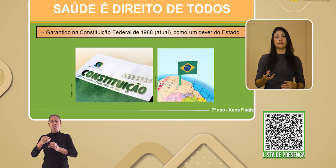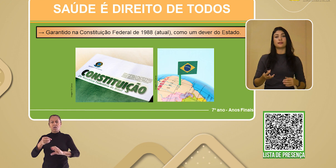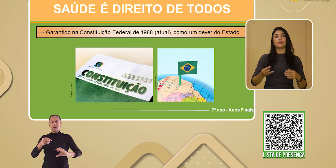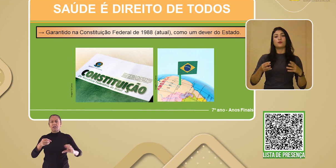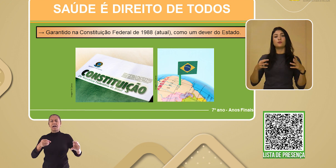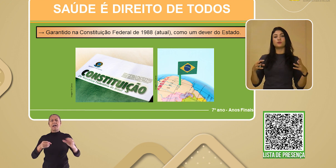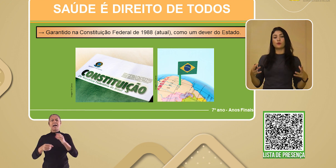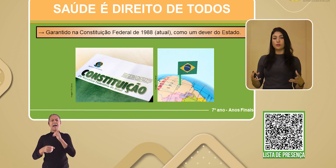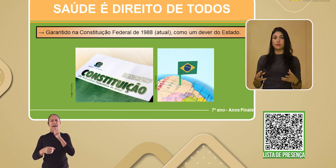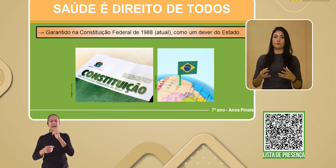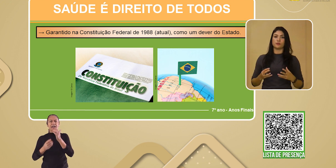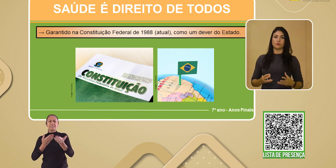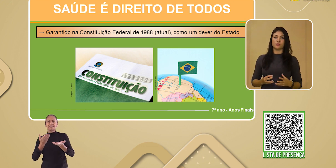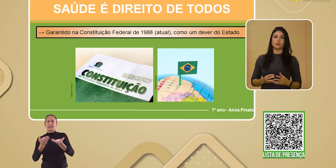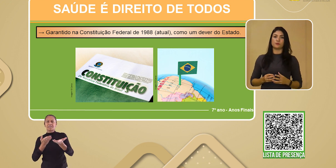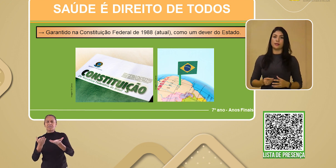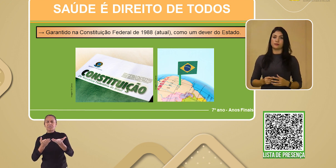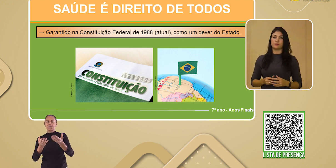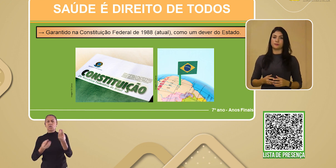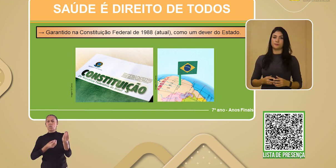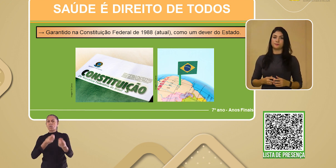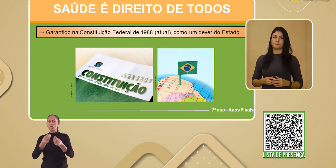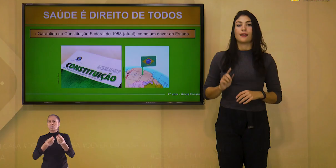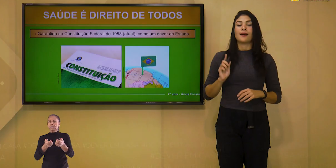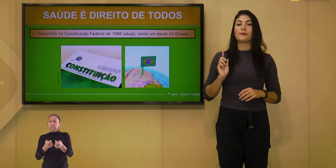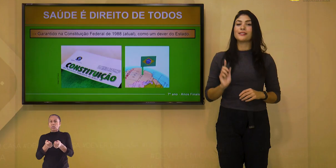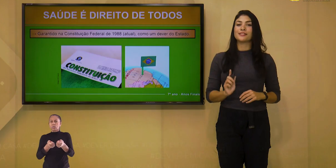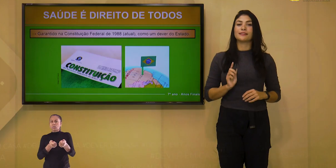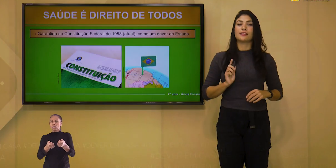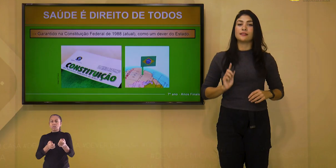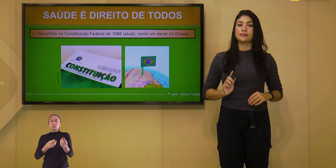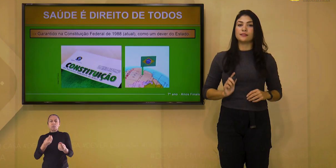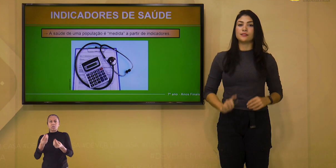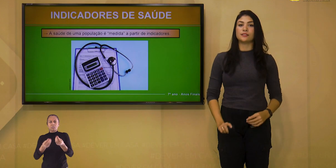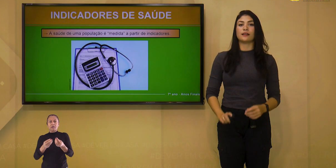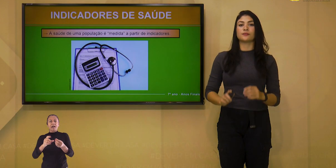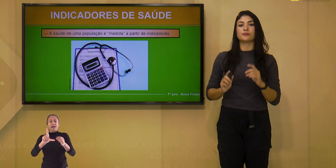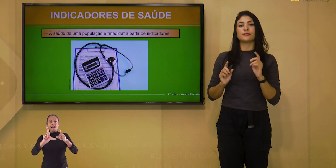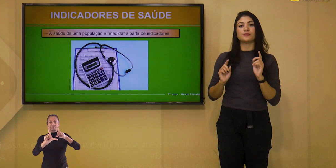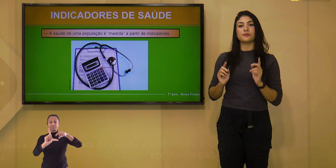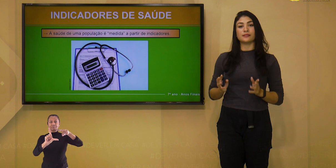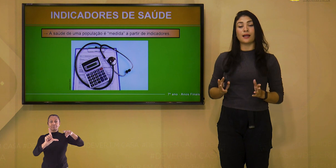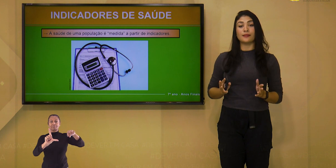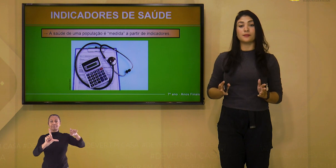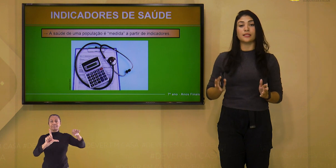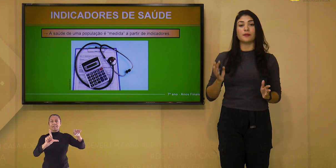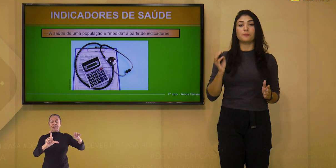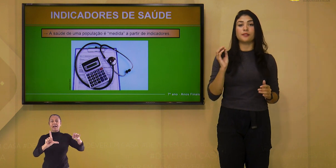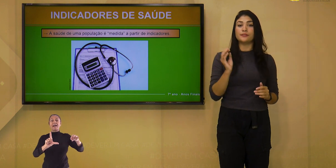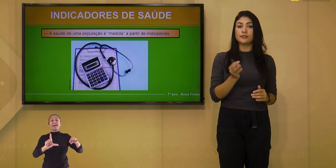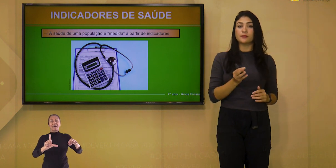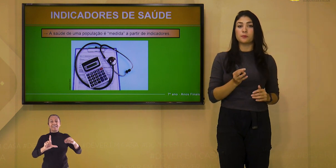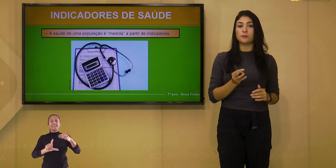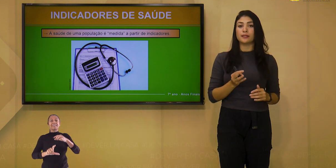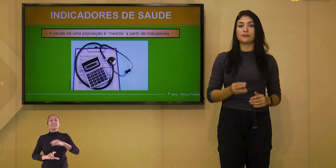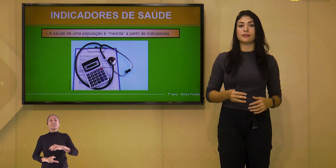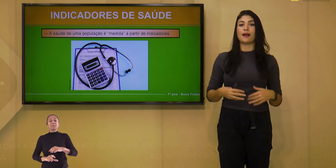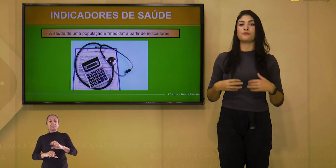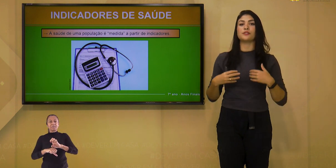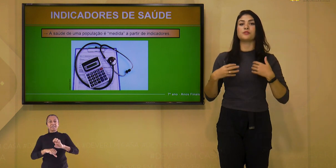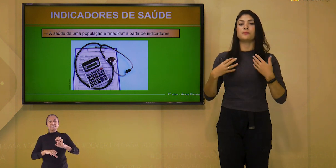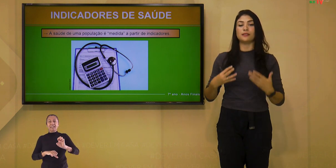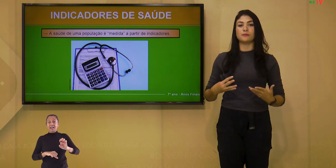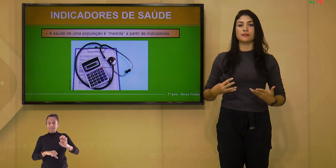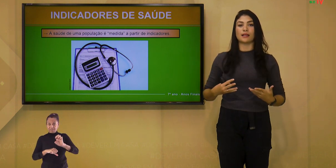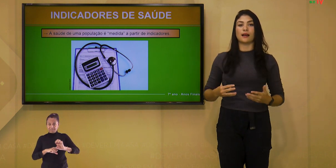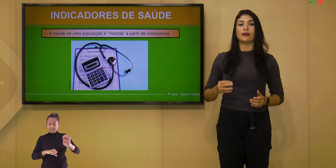tratada, controle de vetores de doença. A partir desses indicadores, o estado cria políticas públicas